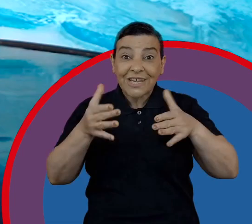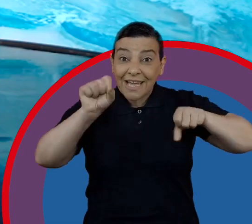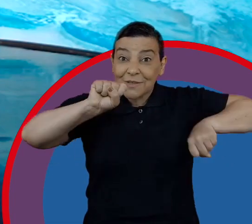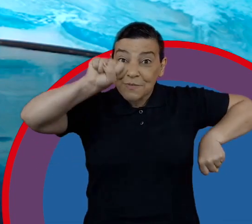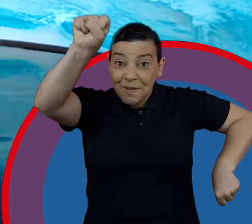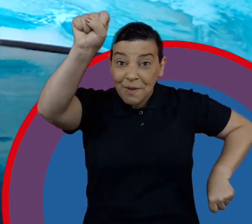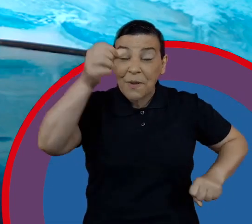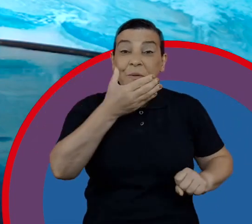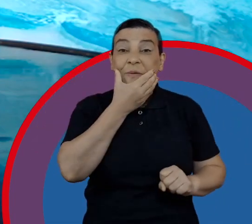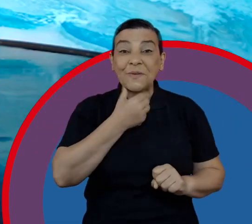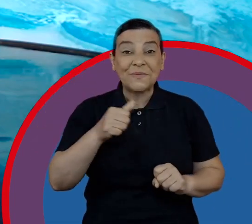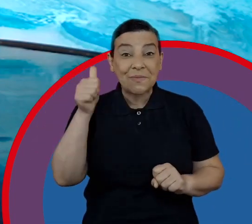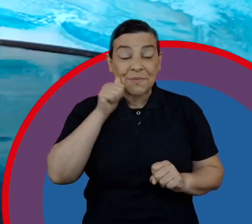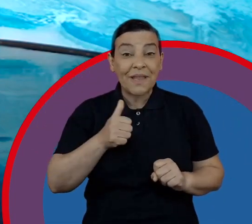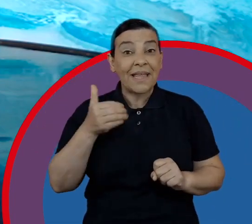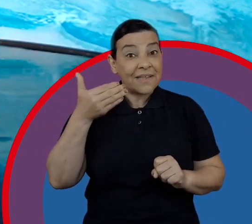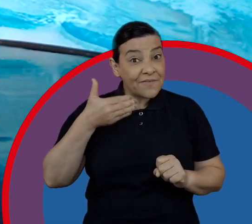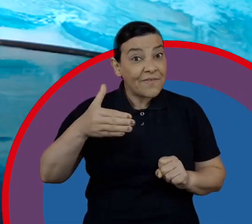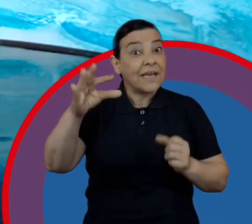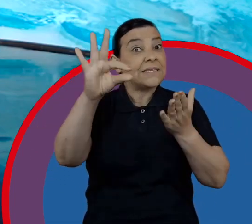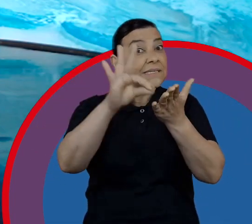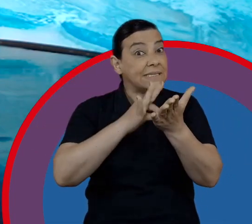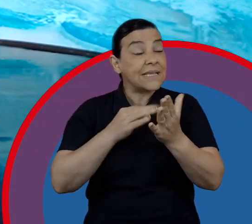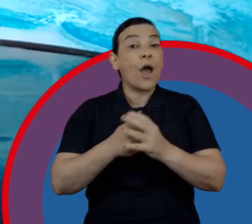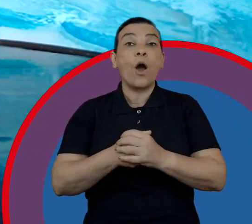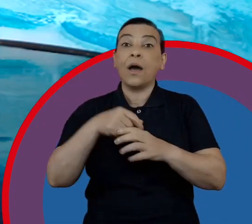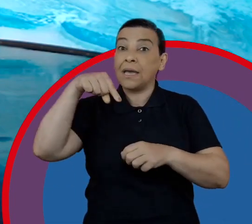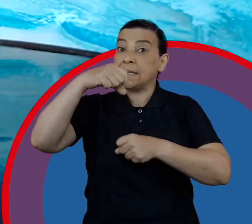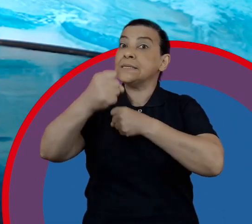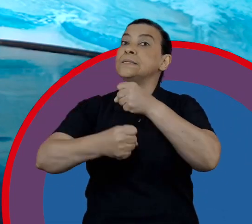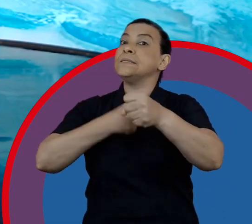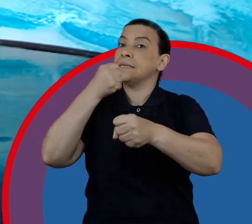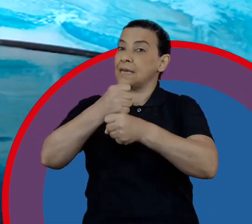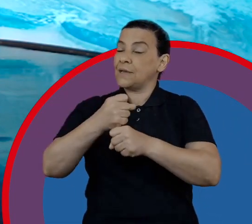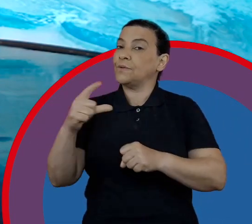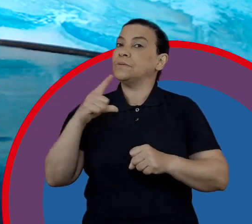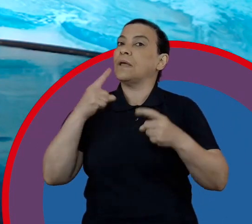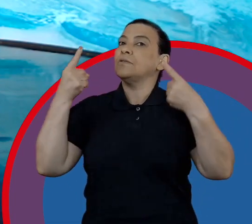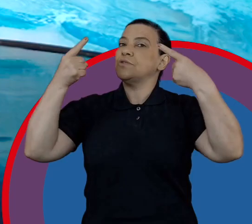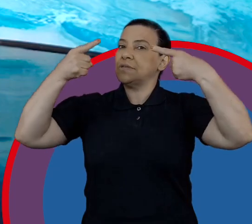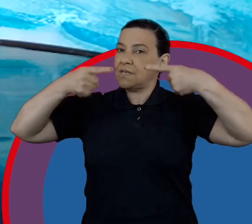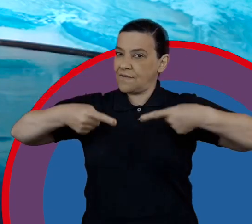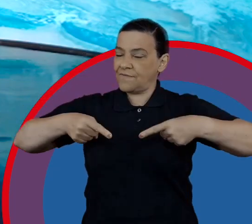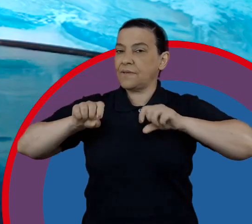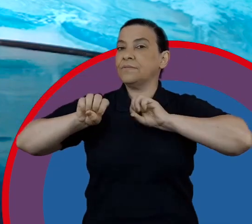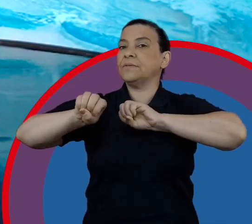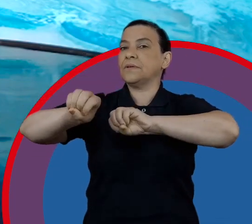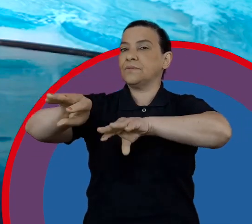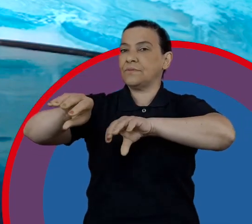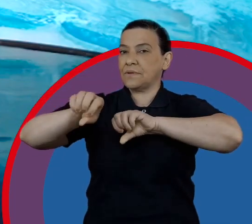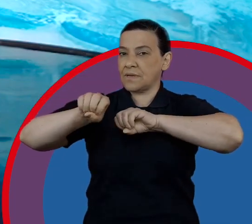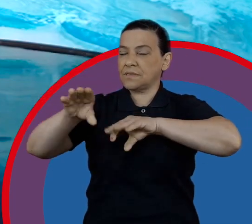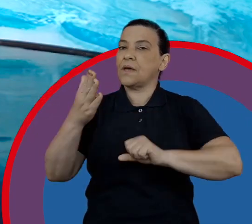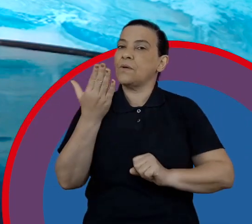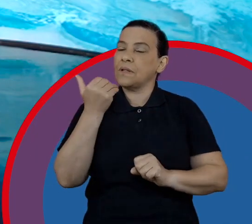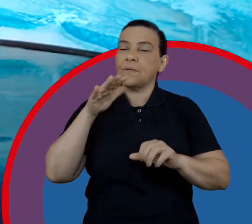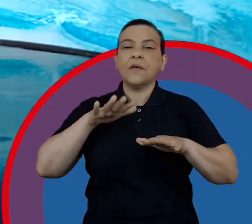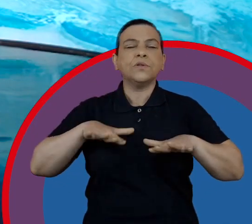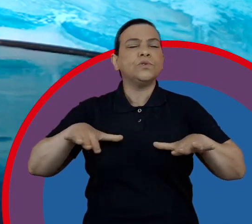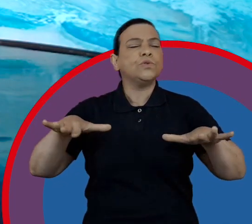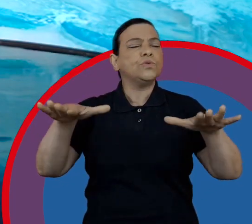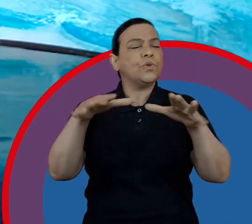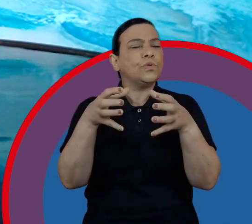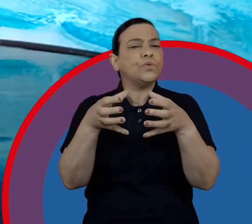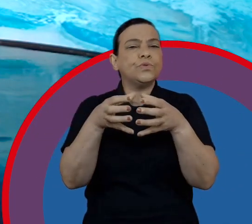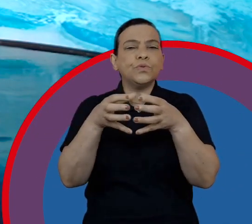já é super-herói e super-heroína, e quem vai se inscrever, não percam, esse ano a gente ainda tem o desafio sobre educação alimentar. Então,